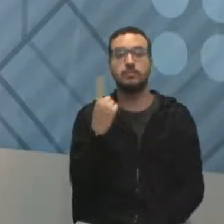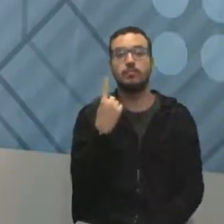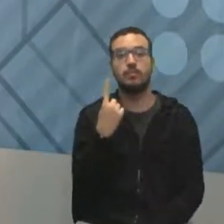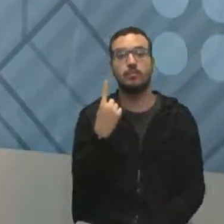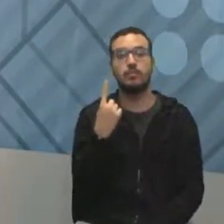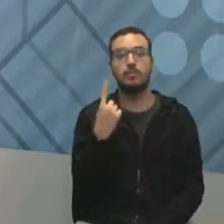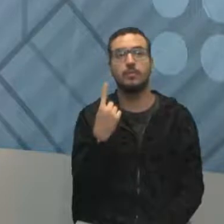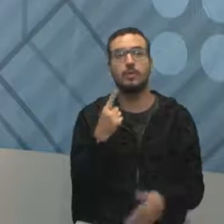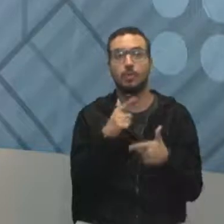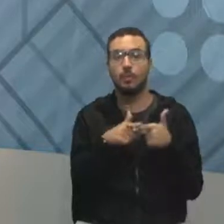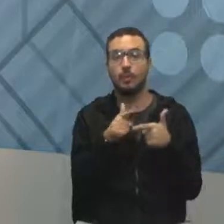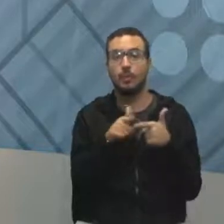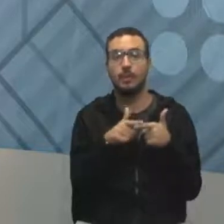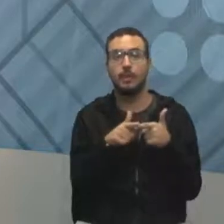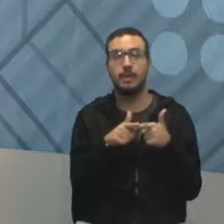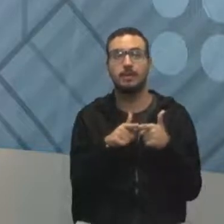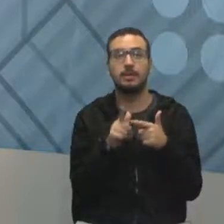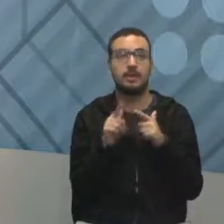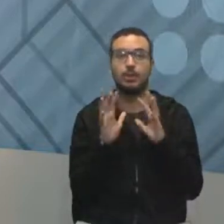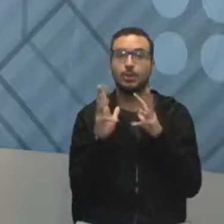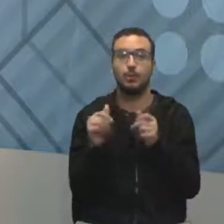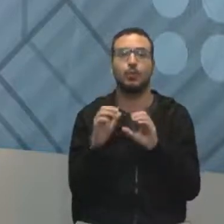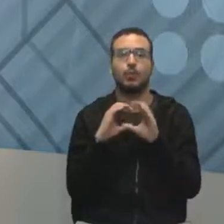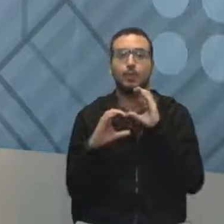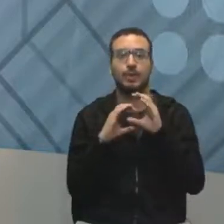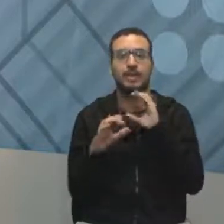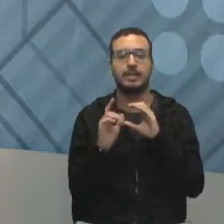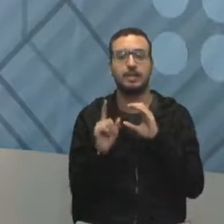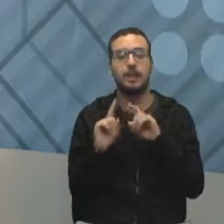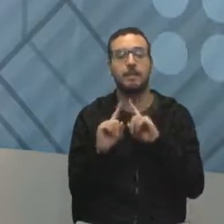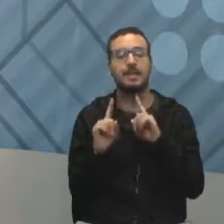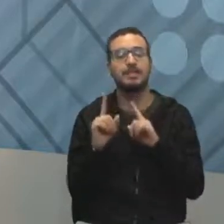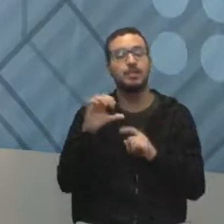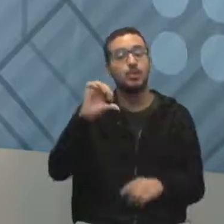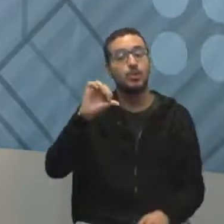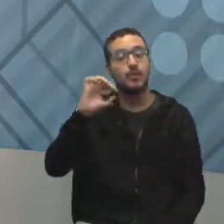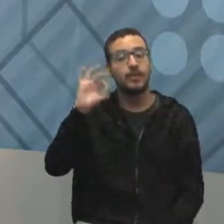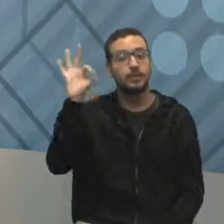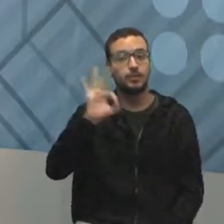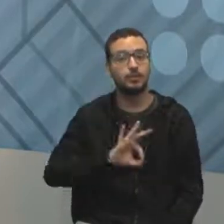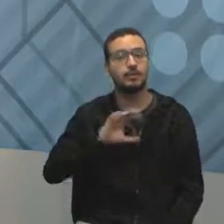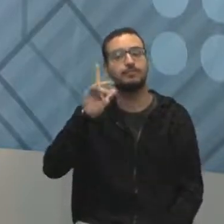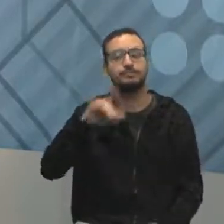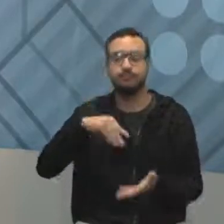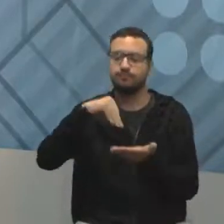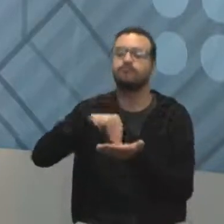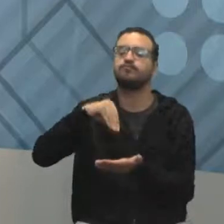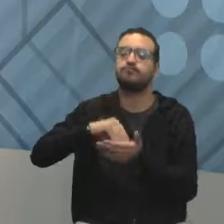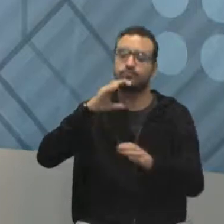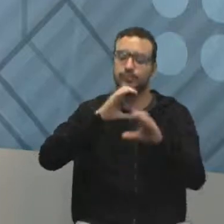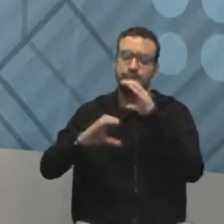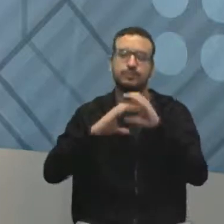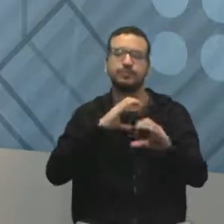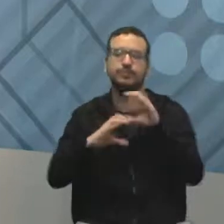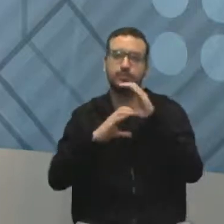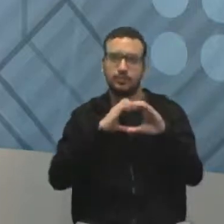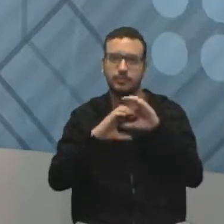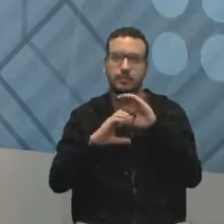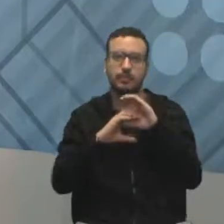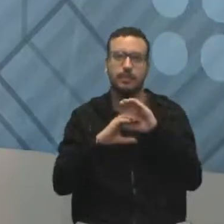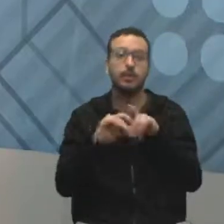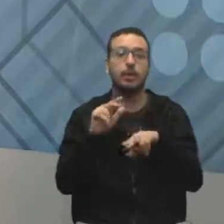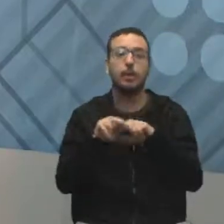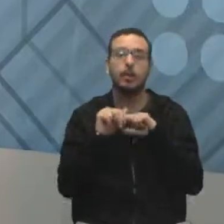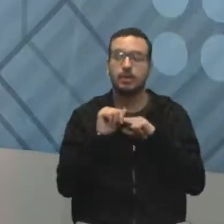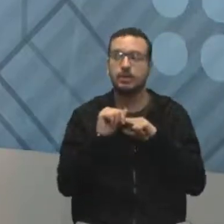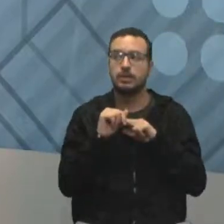A gente pegou esse problema, vamos botar isso para dizer que nem tudo é comunicação. Mas 90% é falta de comunicação. Por